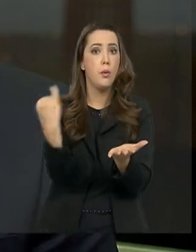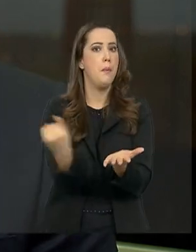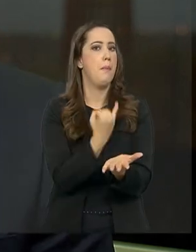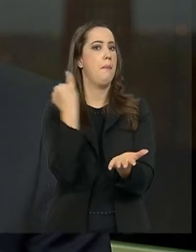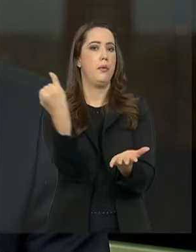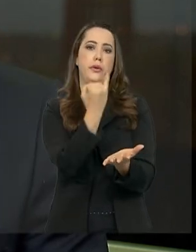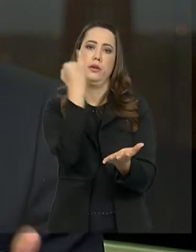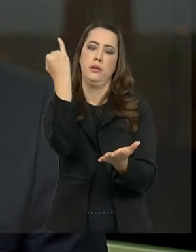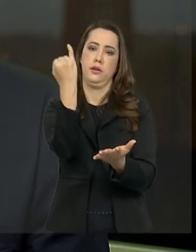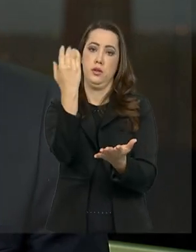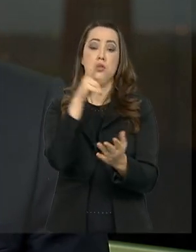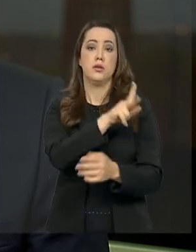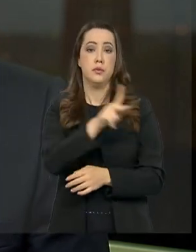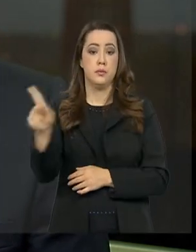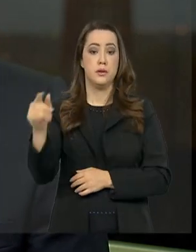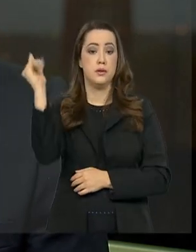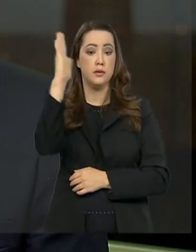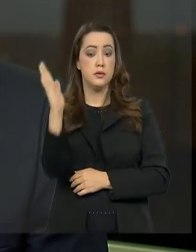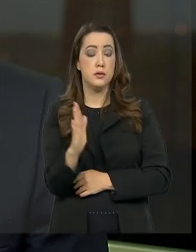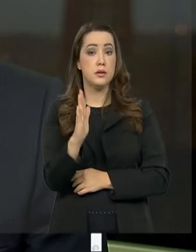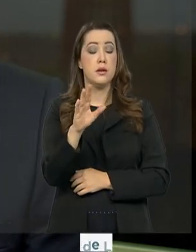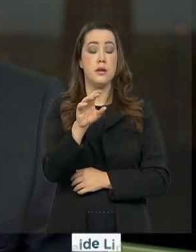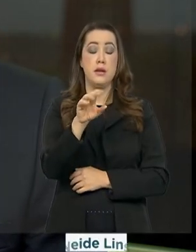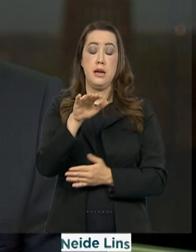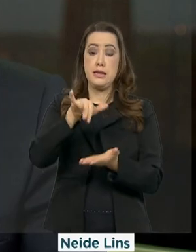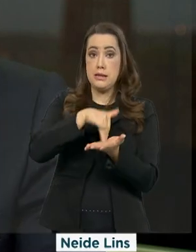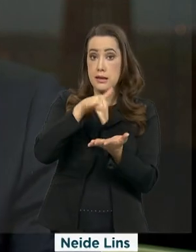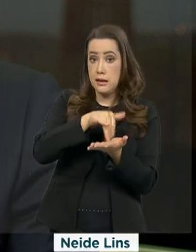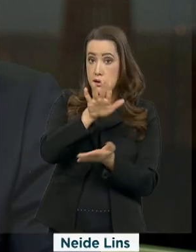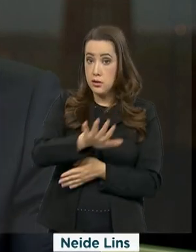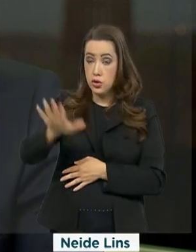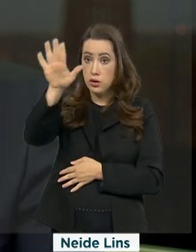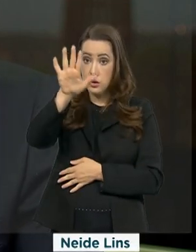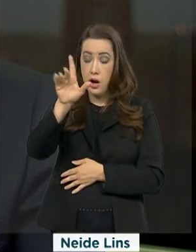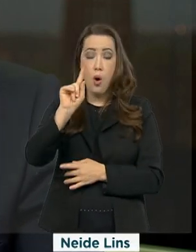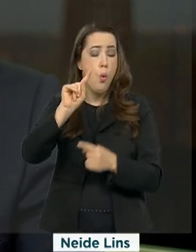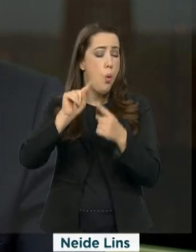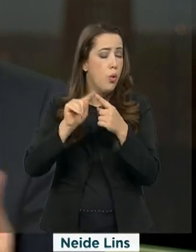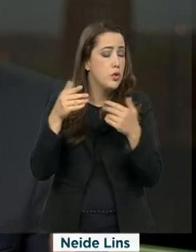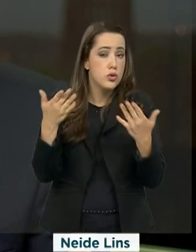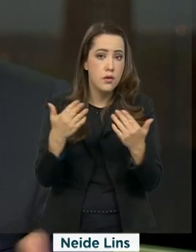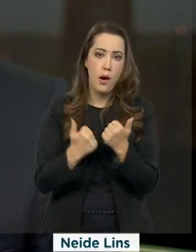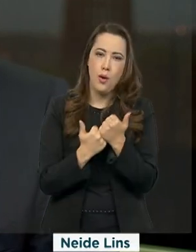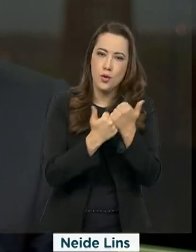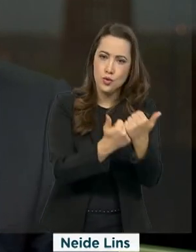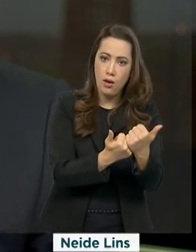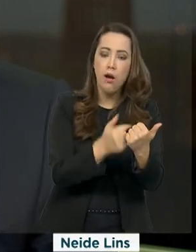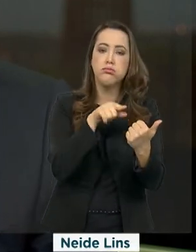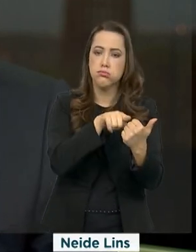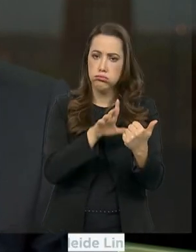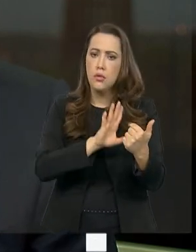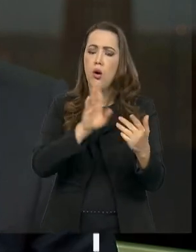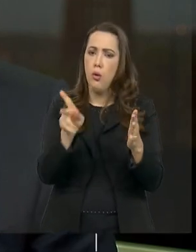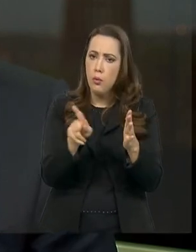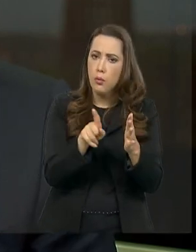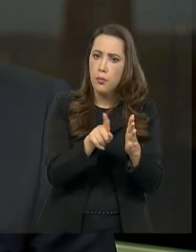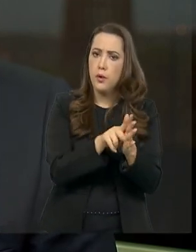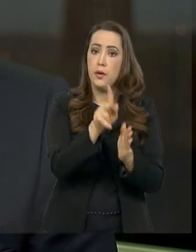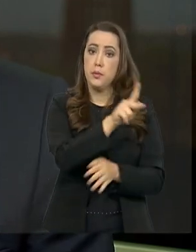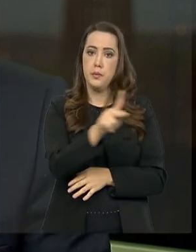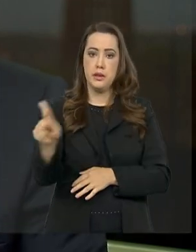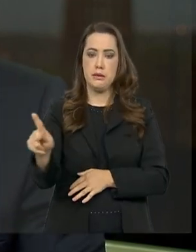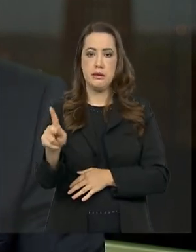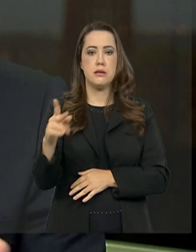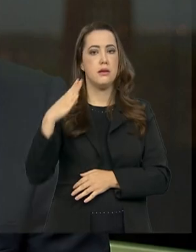República, a Secretaria-Geral tem a função de auxiliar direta e indiretamente o presidente Jair Bolsonaro